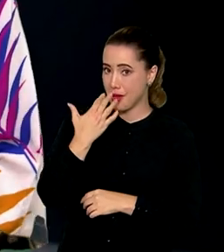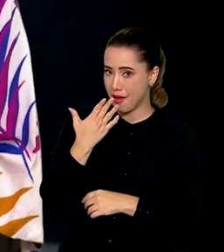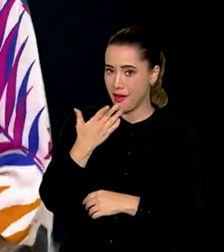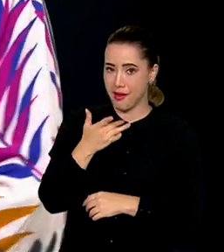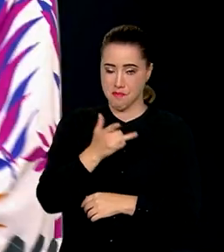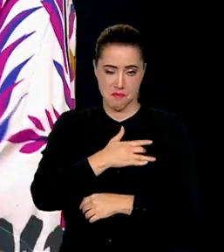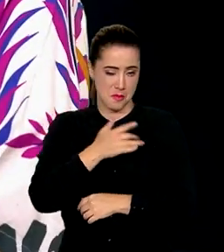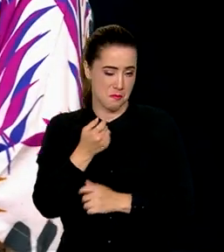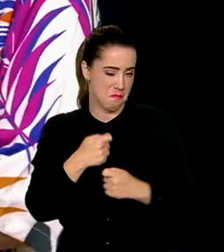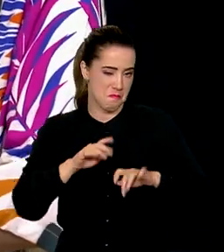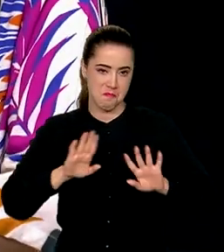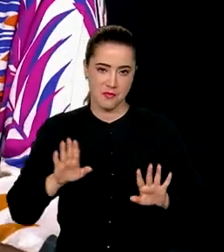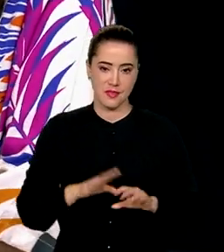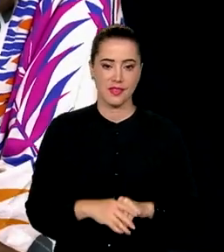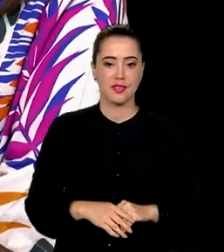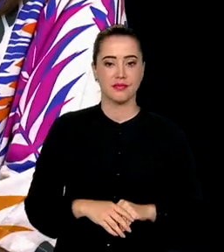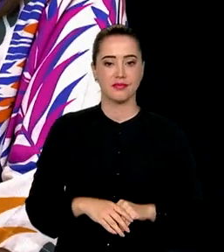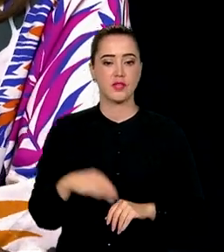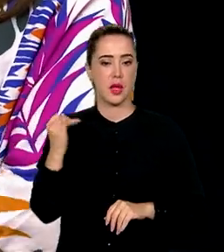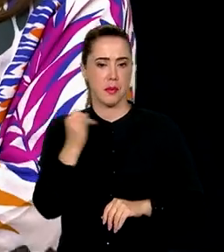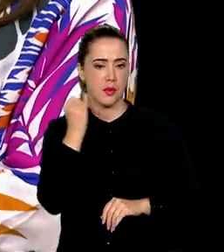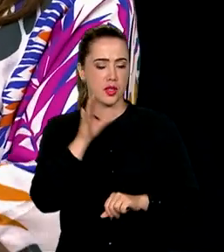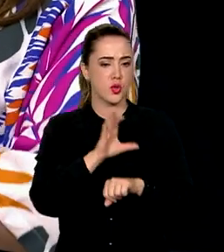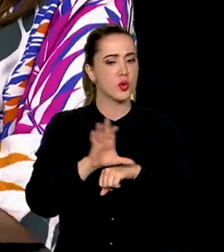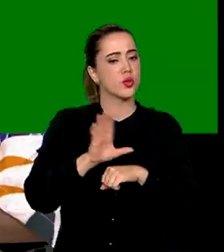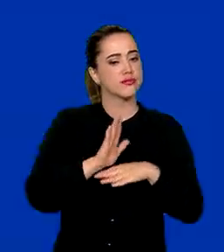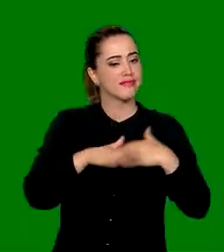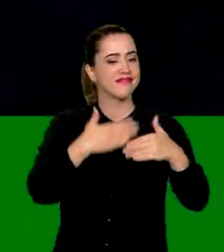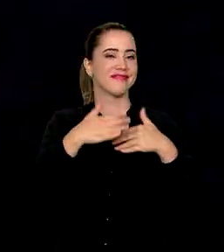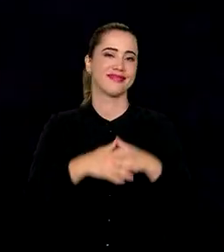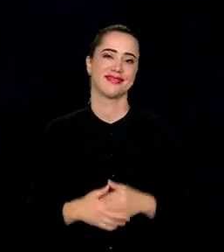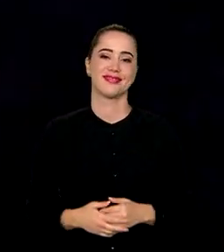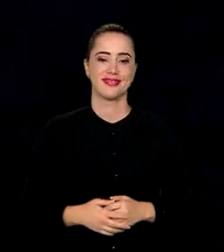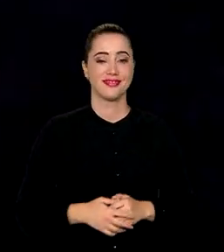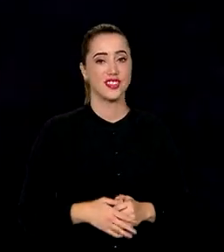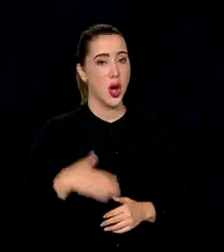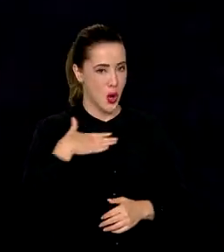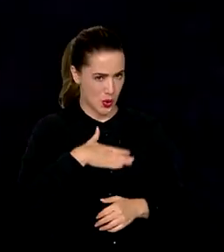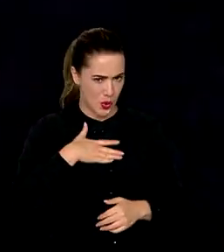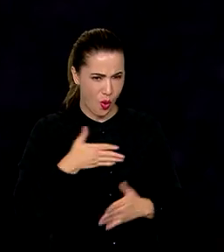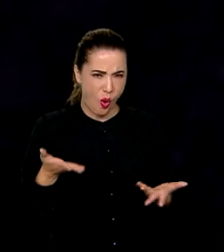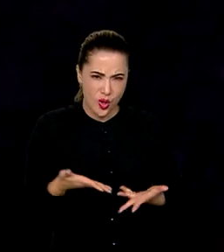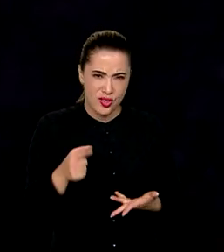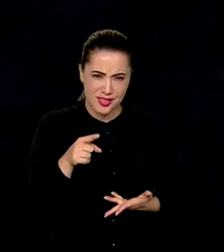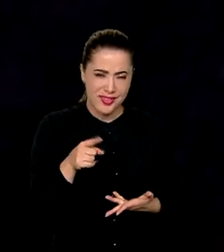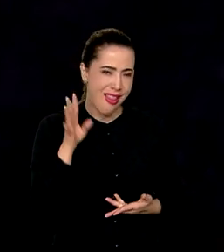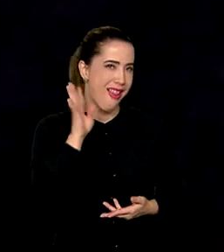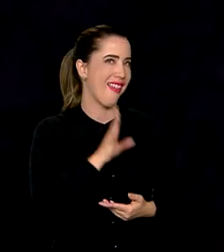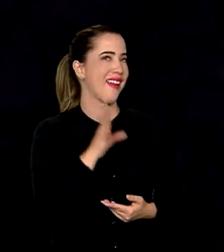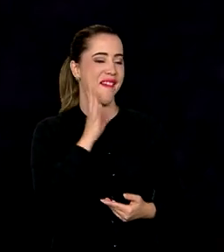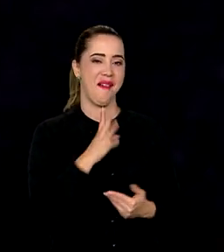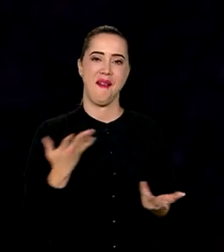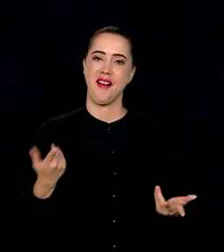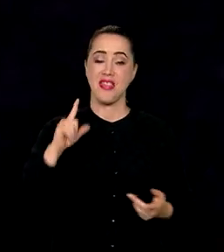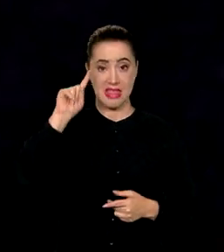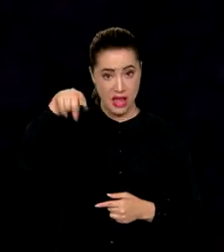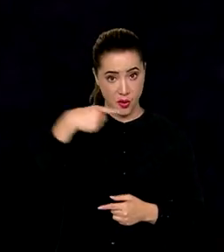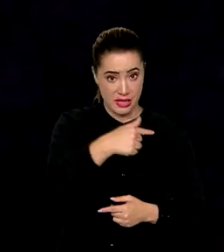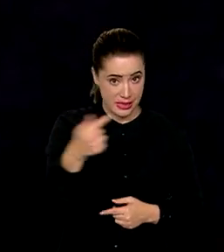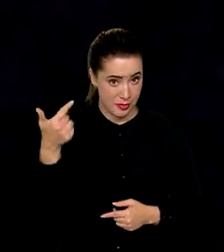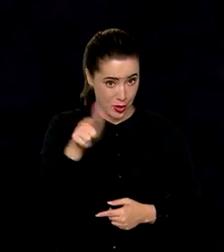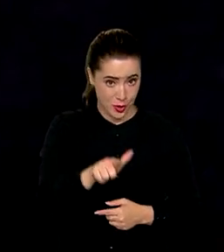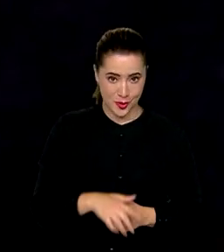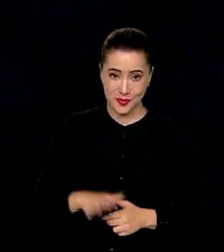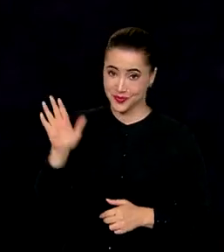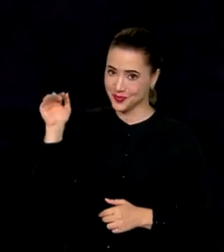sem medo. É importante que a gente faça curso, se apremore. Curtiu esse roteiro? Maneiro demais, né? Semana que vem tem